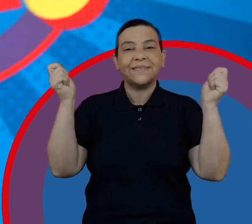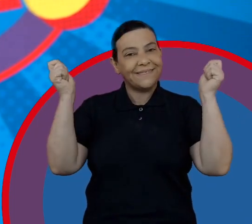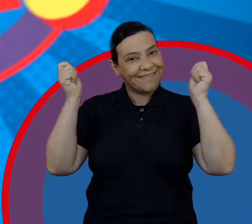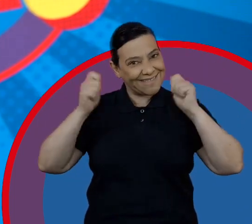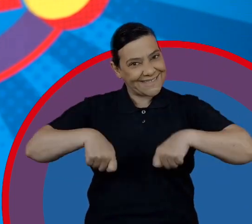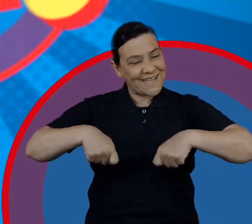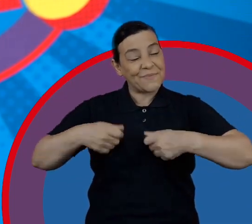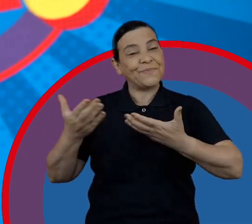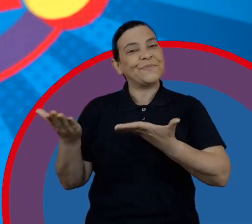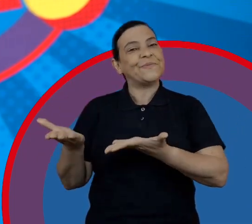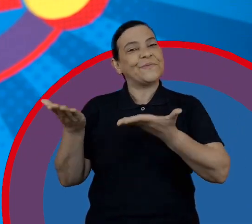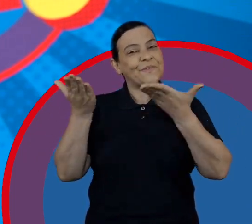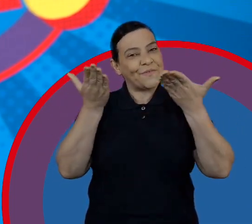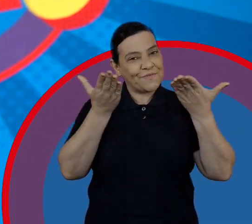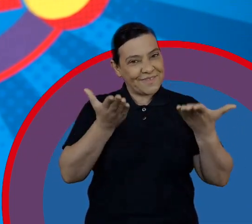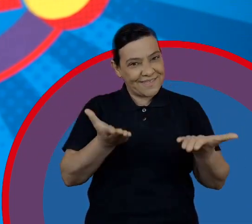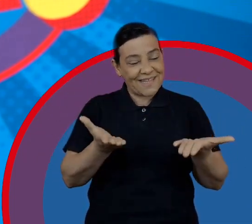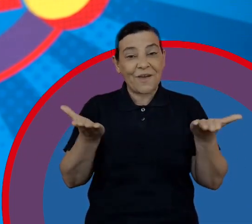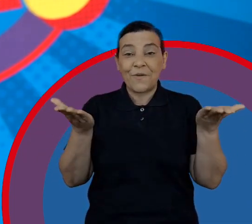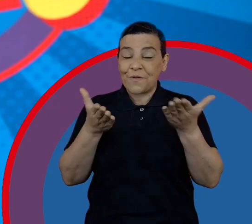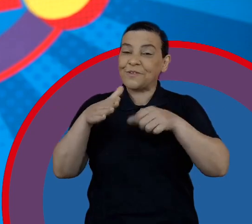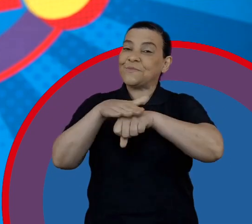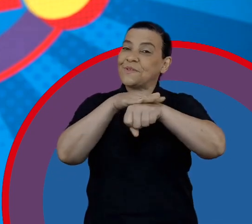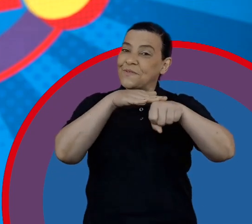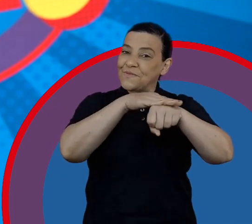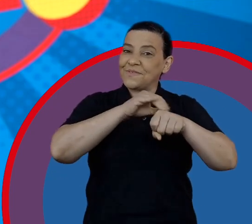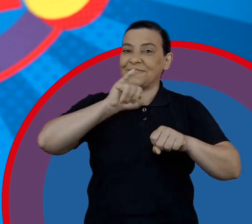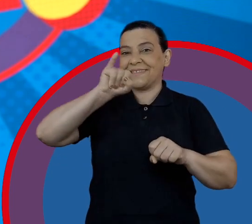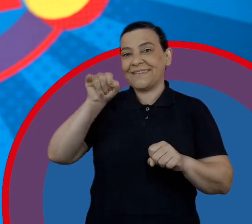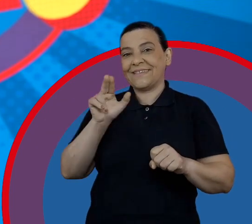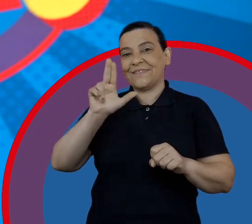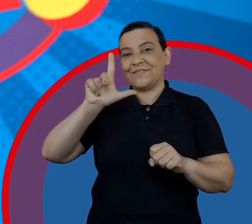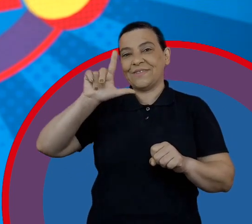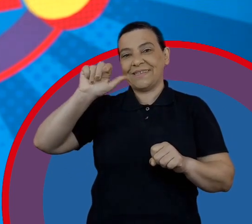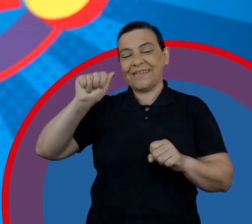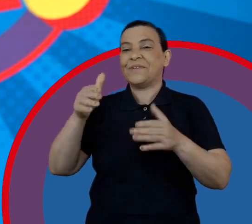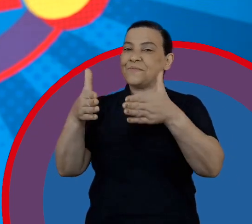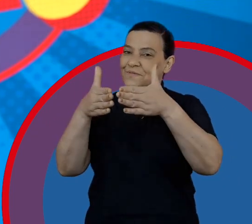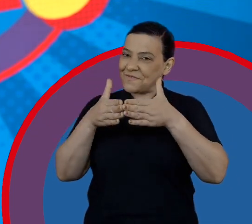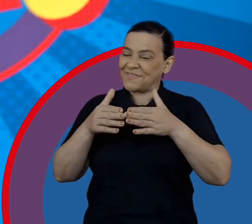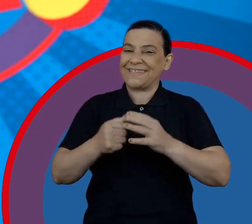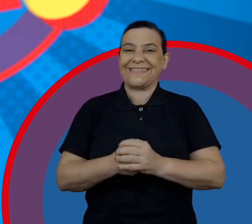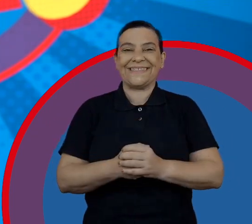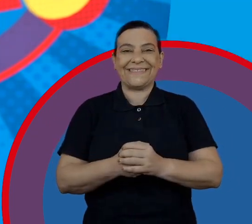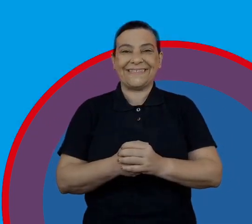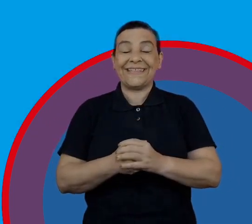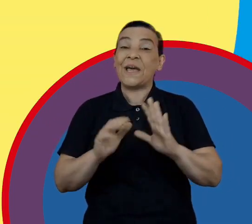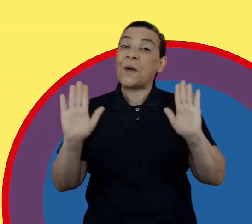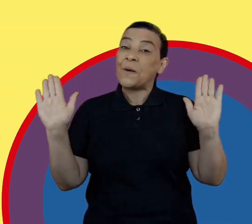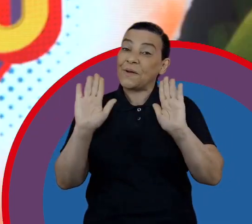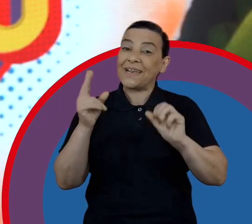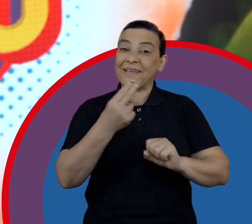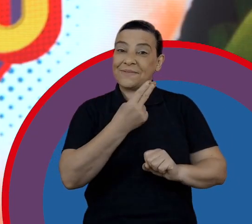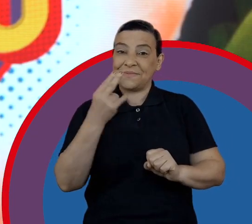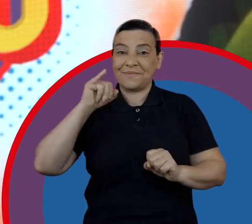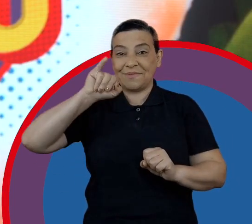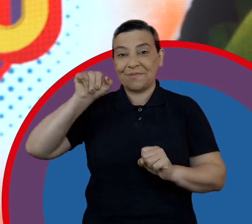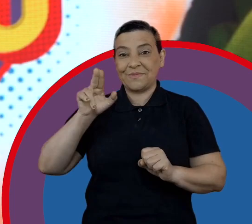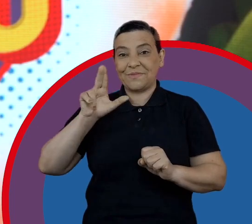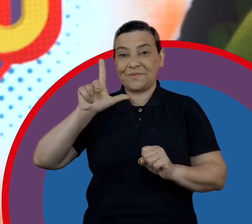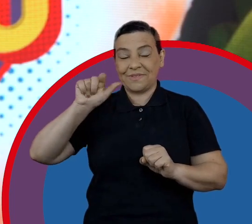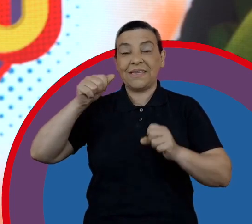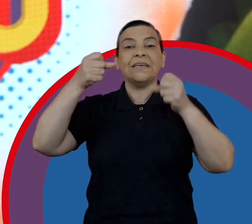propósito. E para isso eu queria convidar aqui para falar com a gente a Júlia. Por favor, Júlia. Olá,